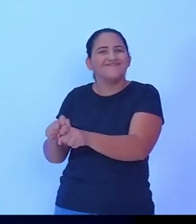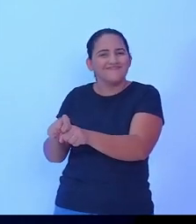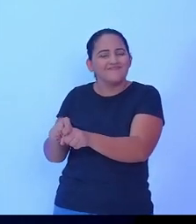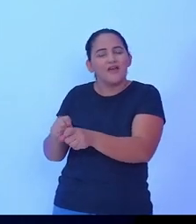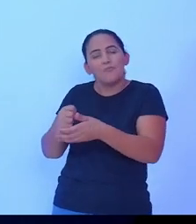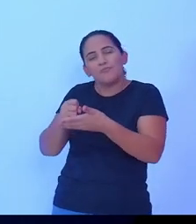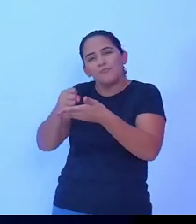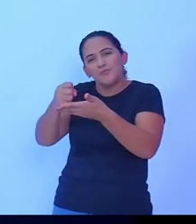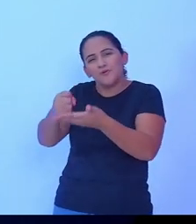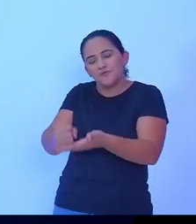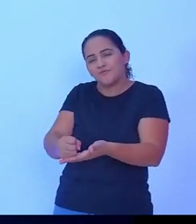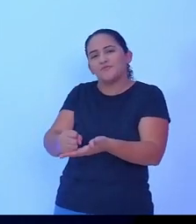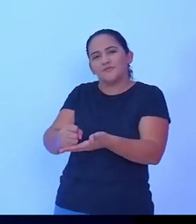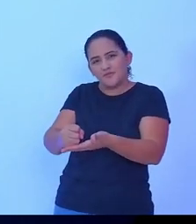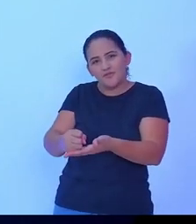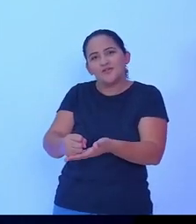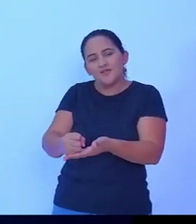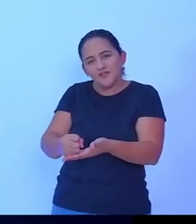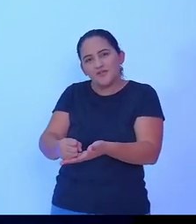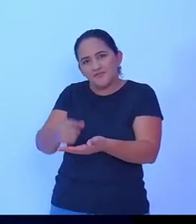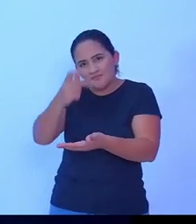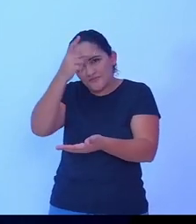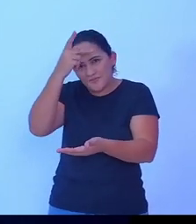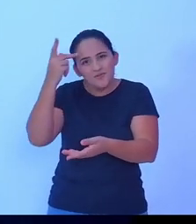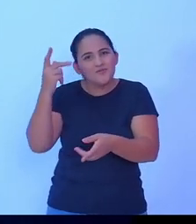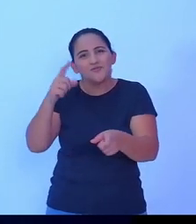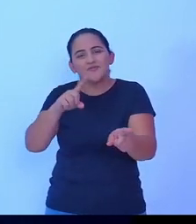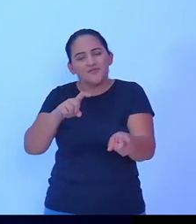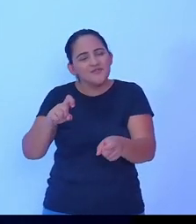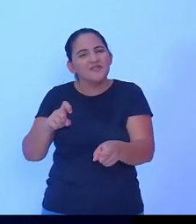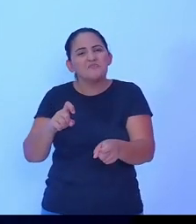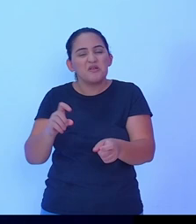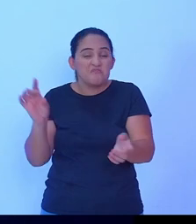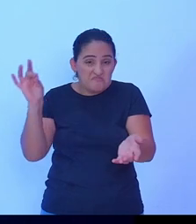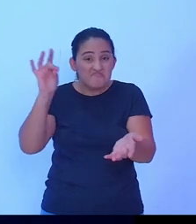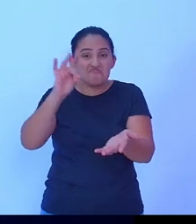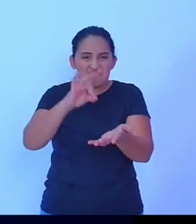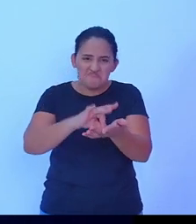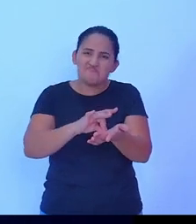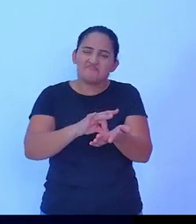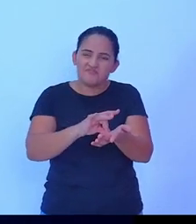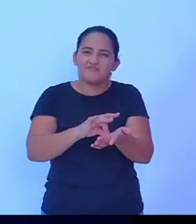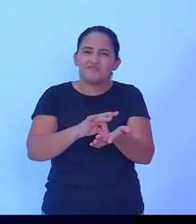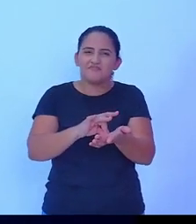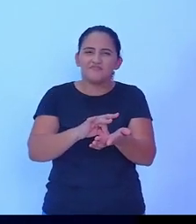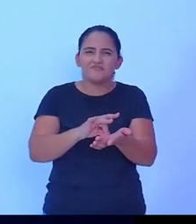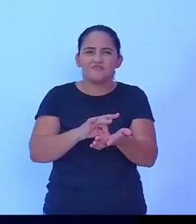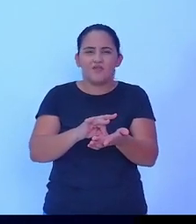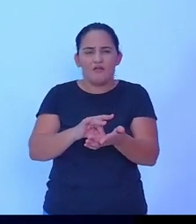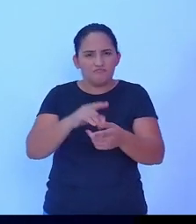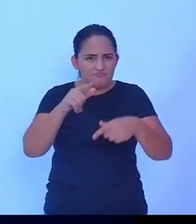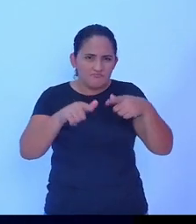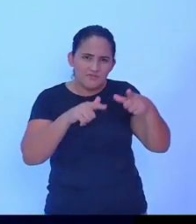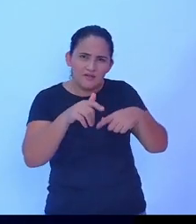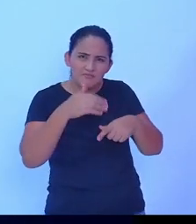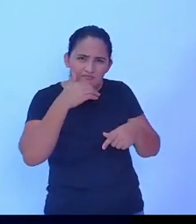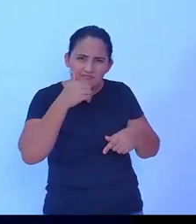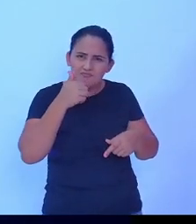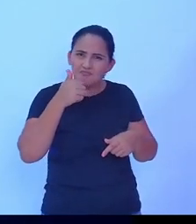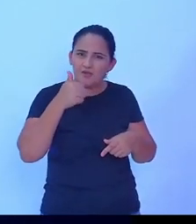necessidade na agricultura, para que realmente possa fazer um trabalho lá de